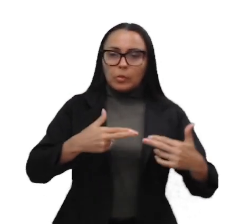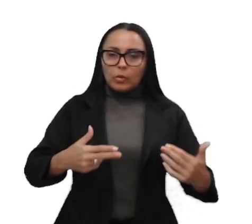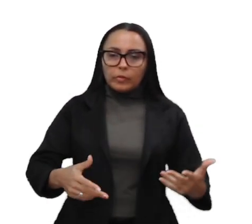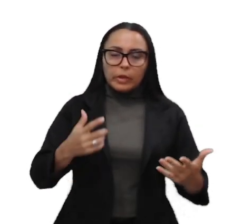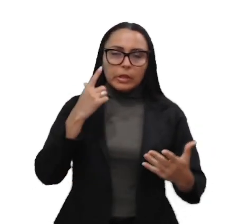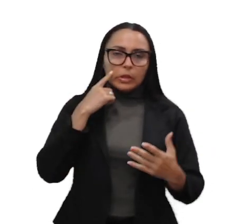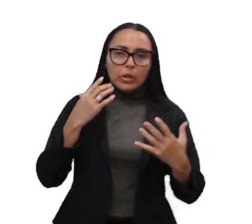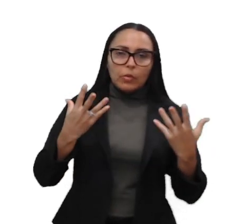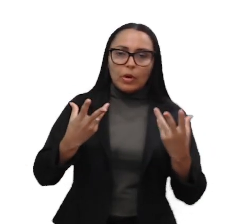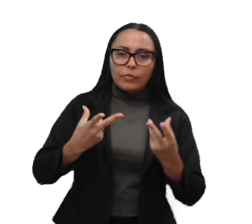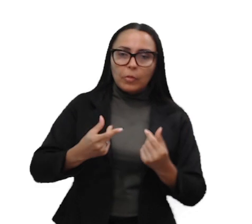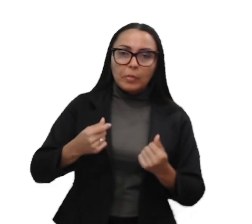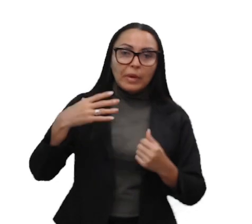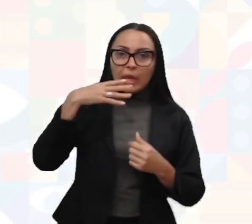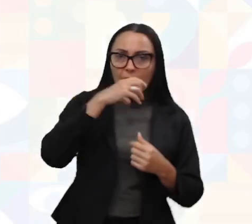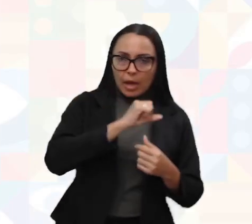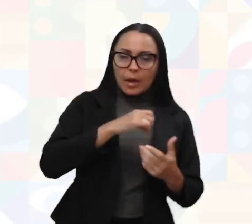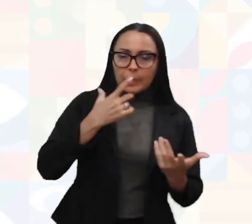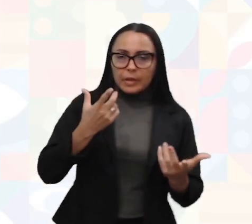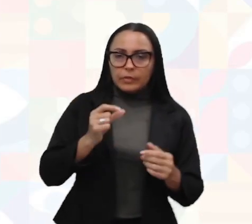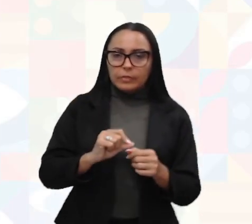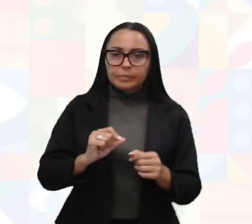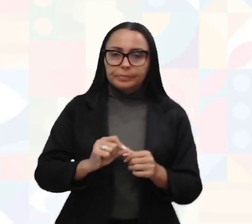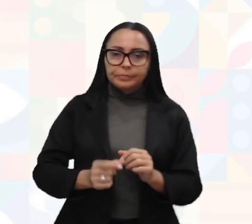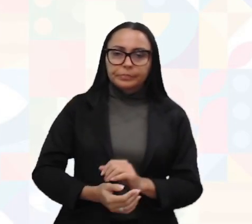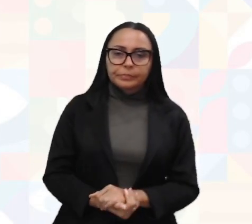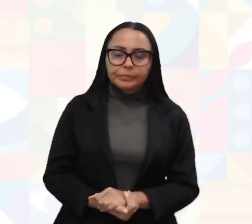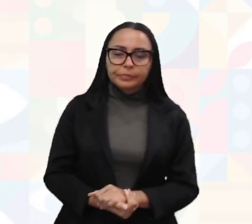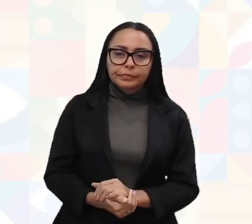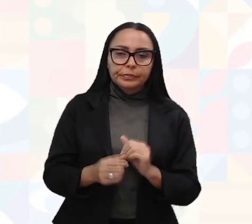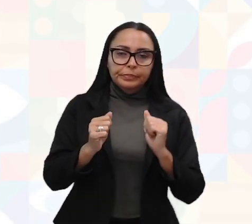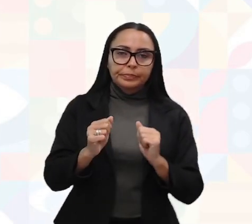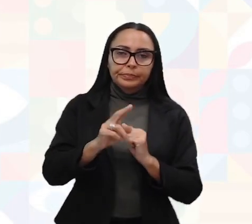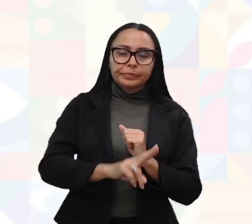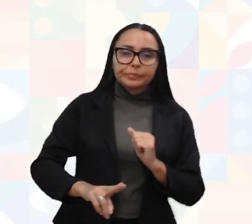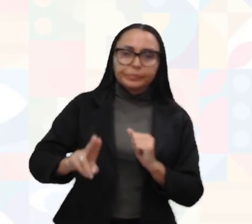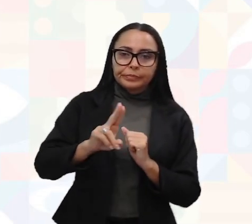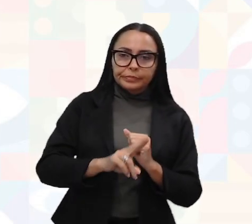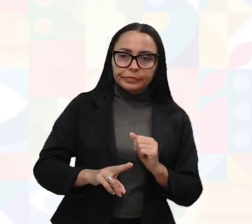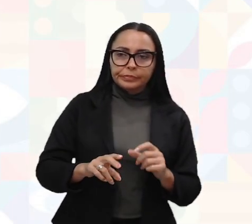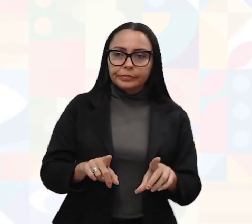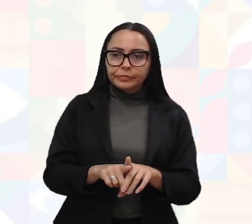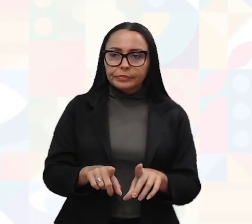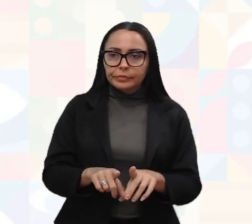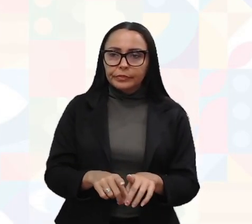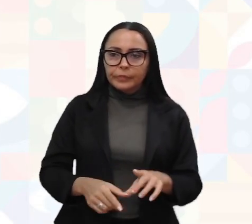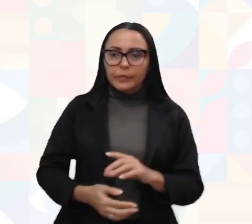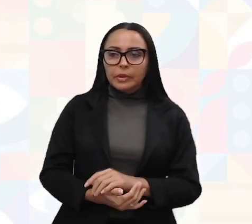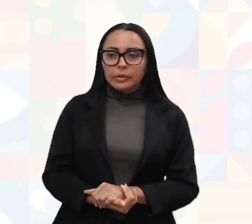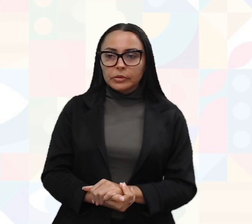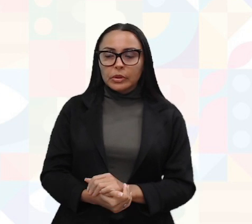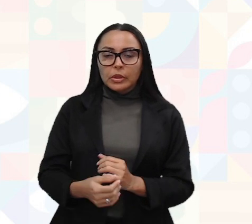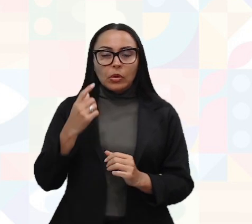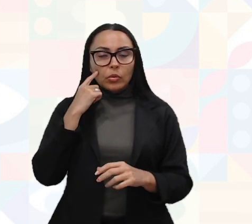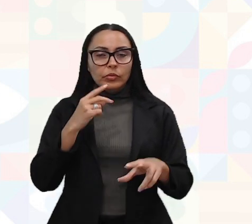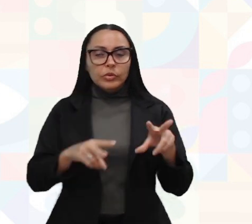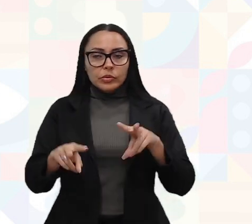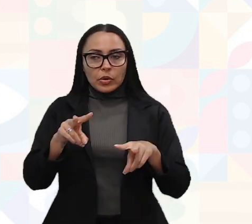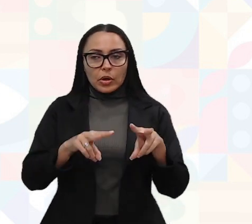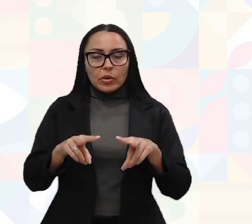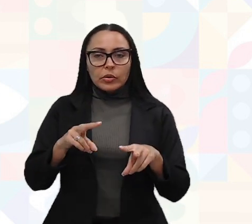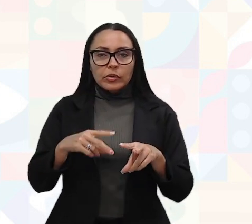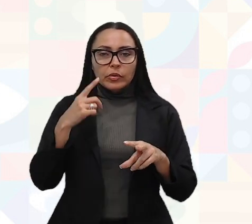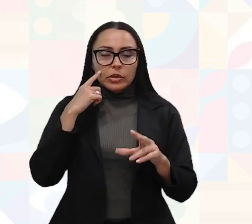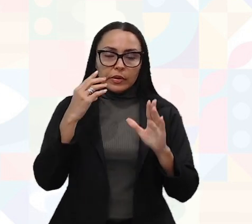mais rápida de ser feita. E aí a gente pode utilizar o canvas, que é algo muito visual e você vai